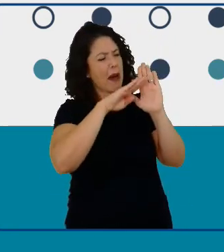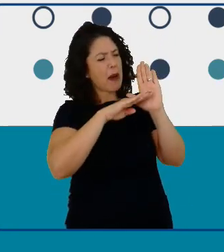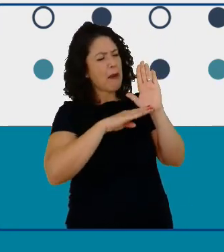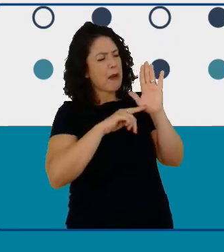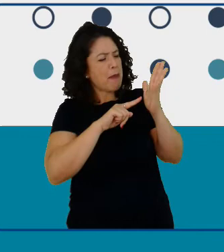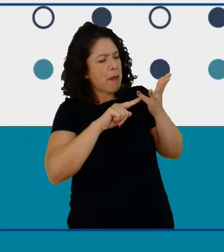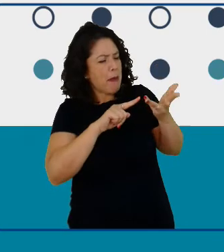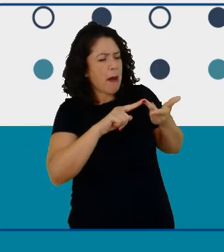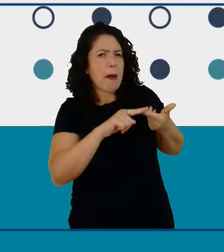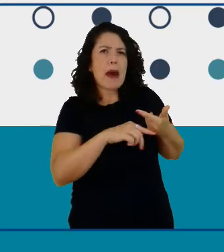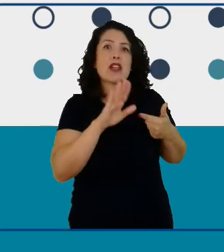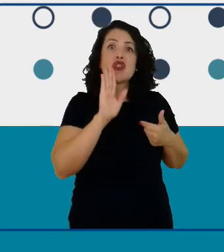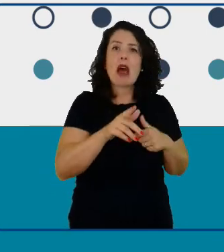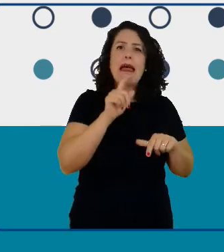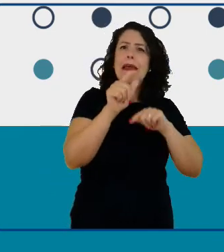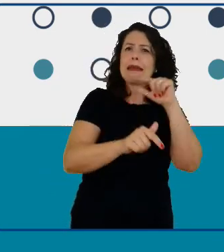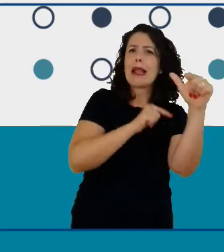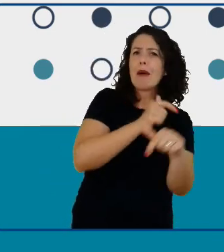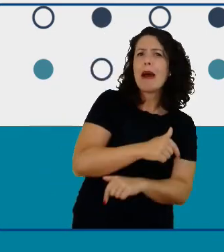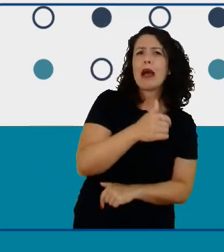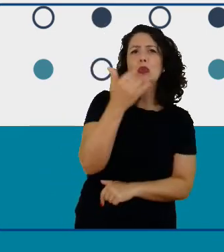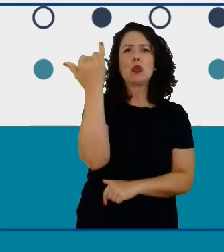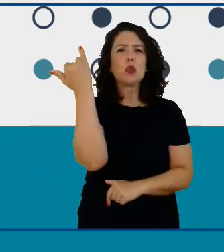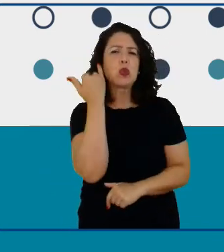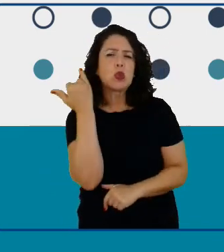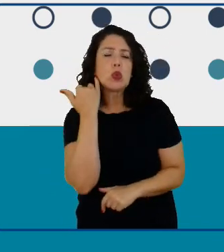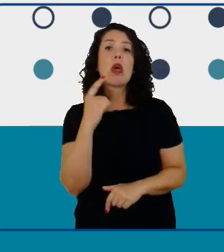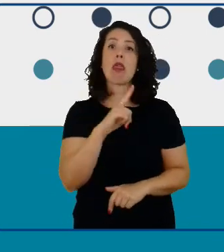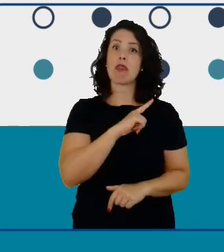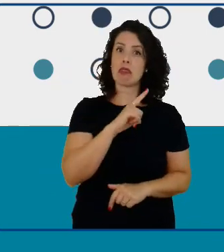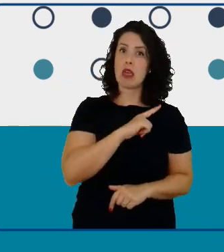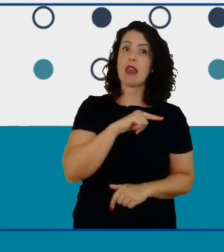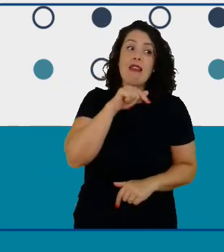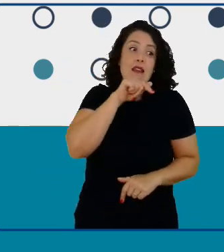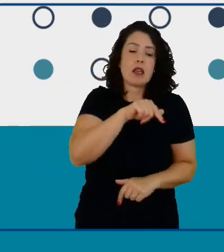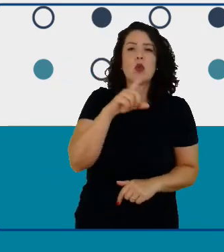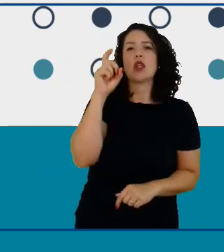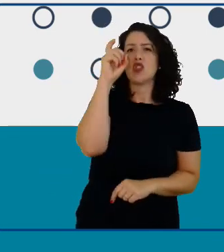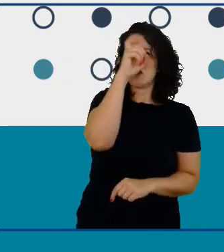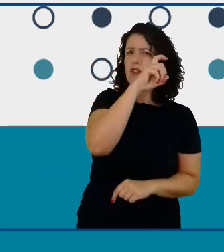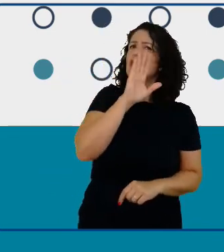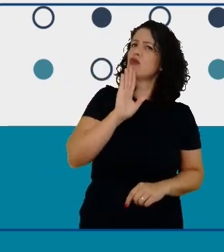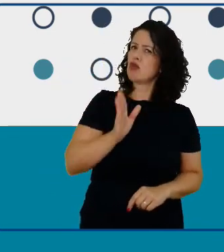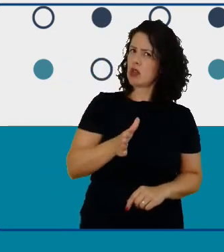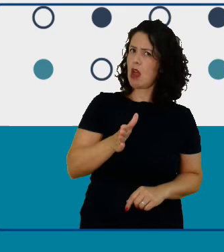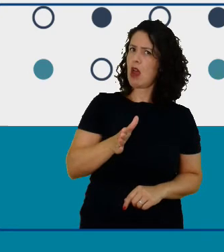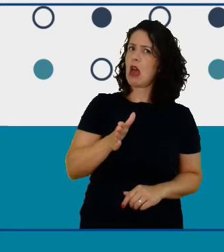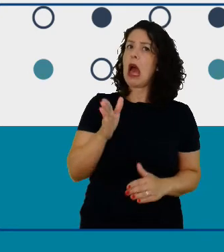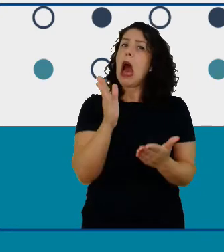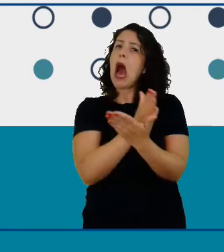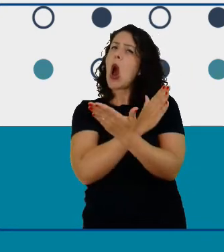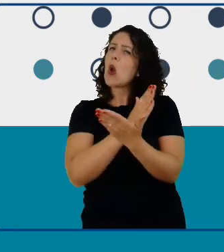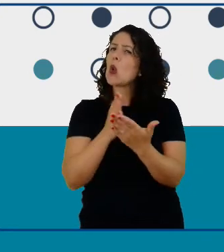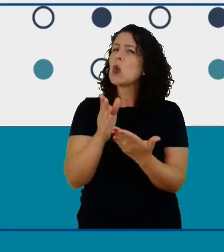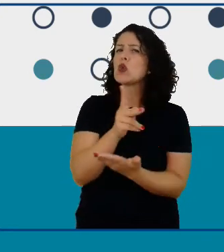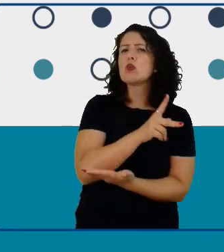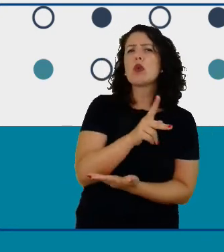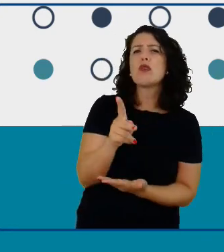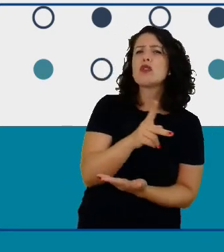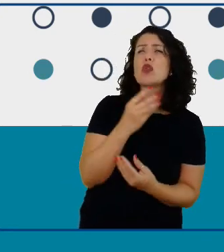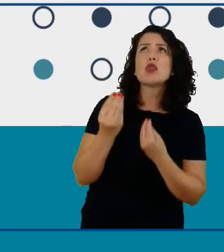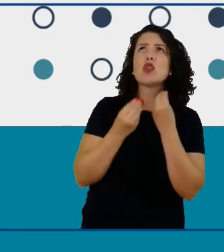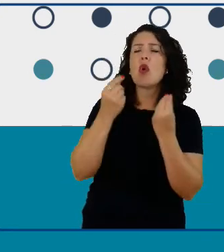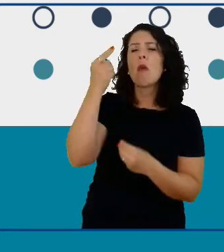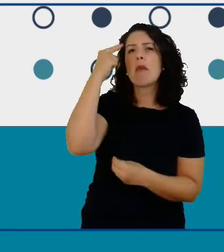carga de trabalho é difícil para alguns professores achar um tempinho